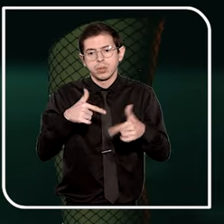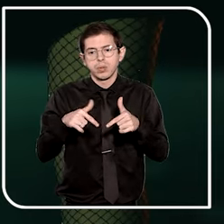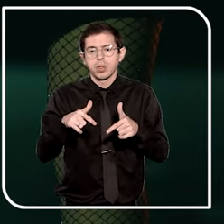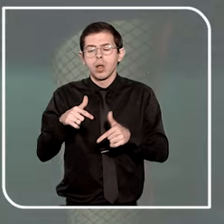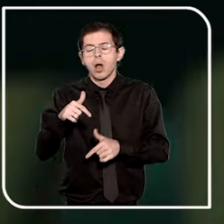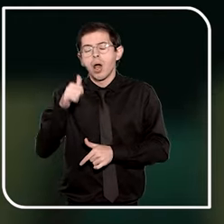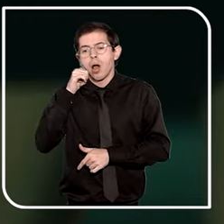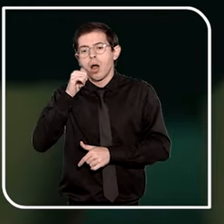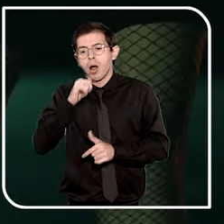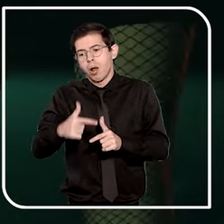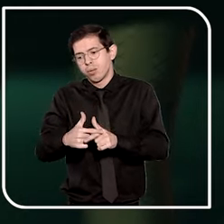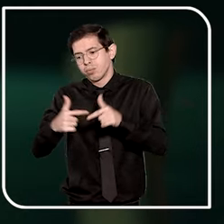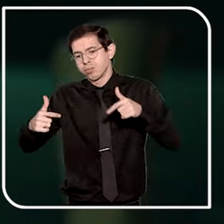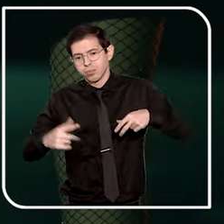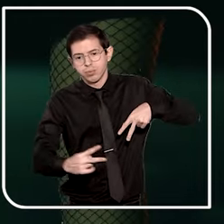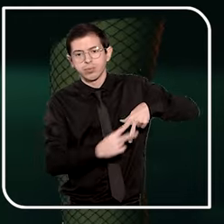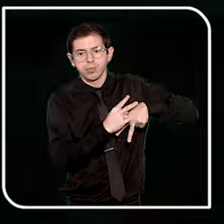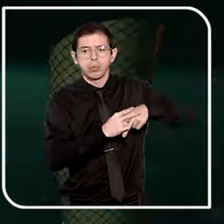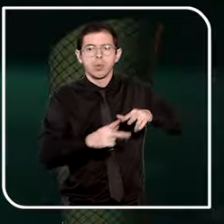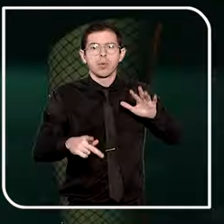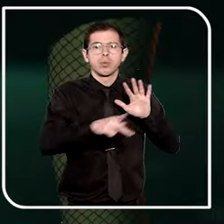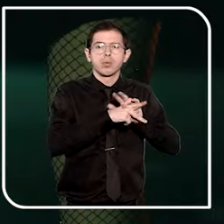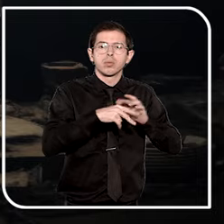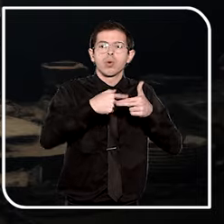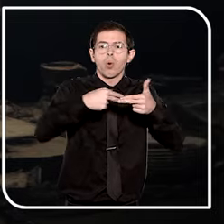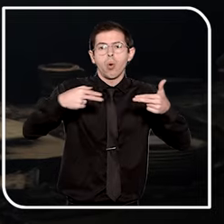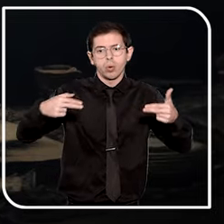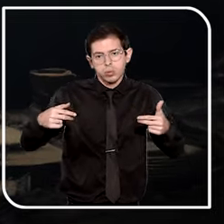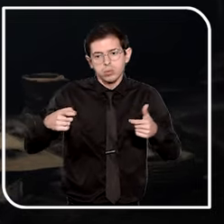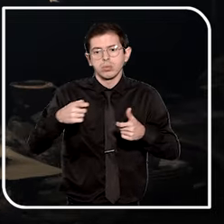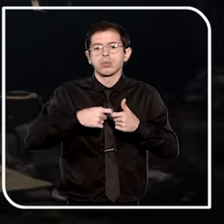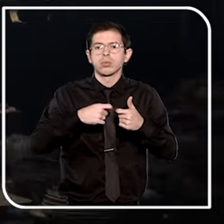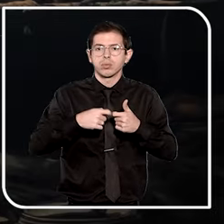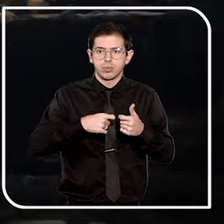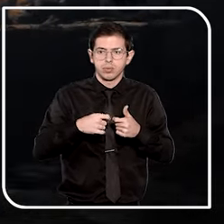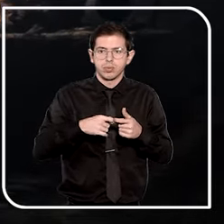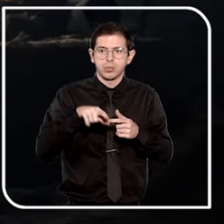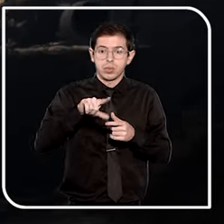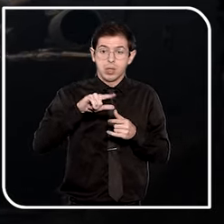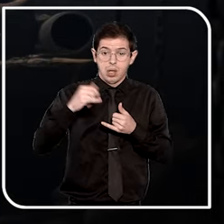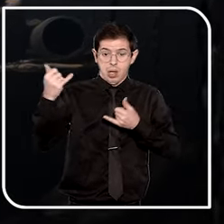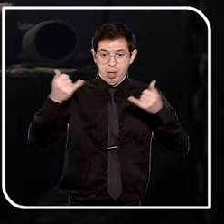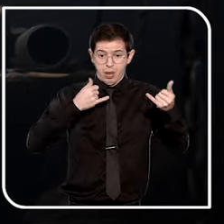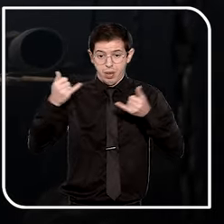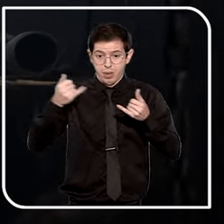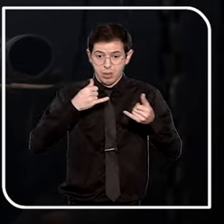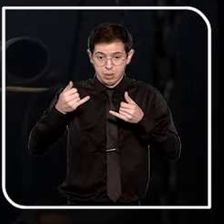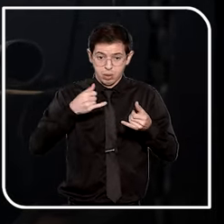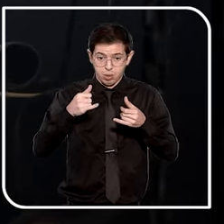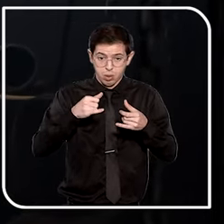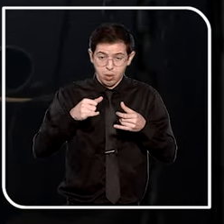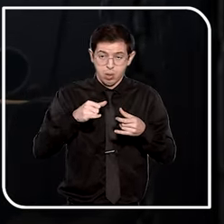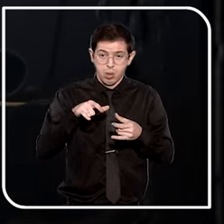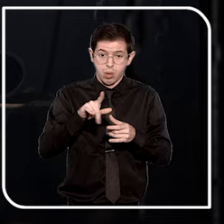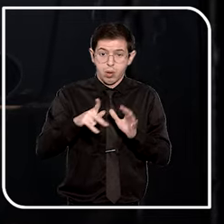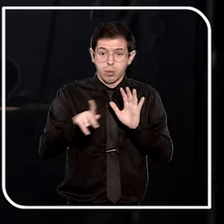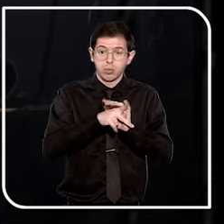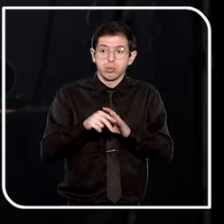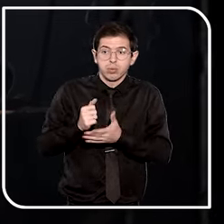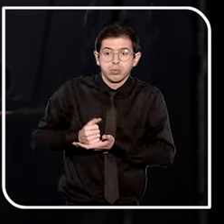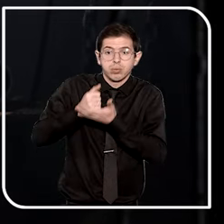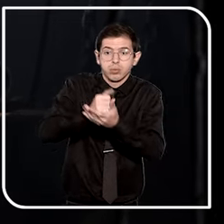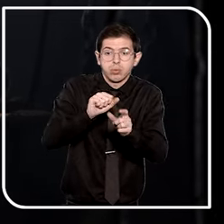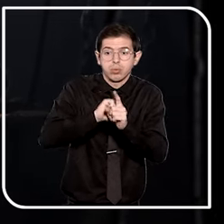são maioria entre as vítimas para fins sexuais. Dados dos Centros de Referência Especializados de Assistência